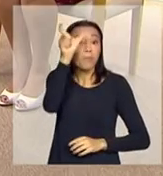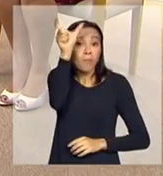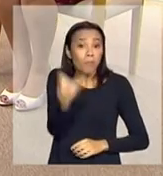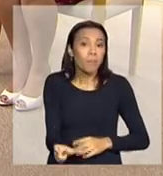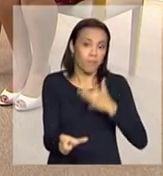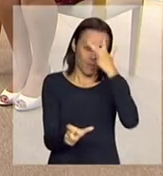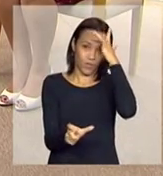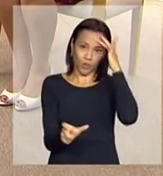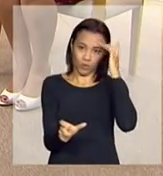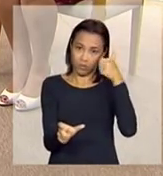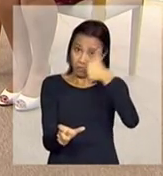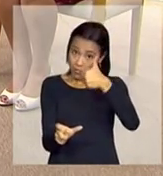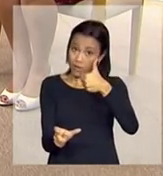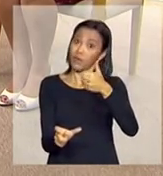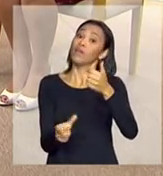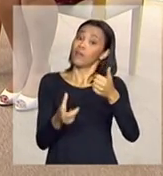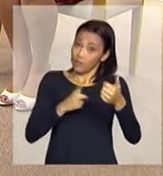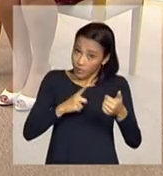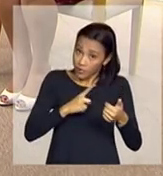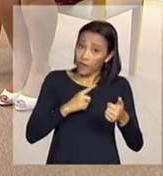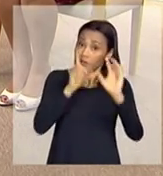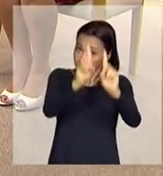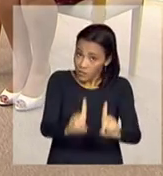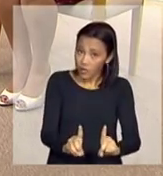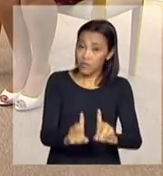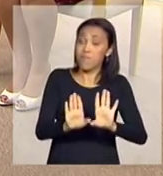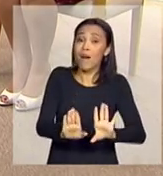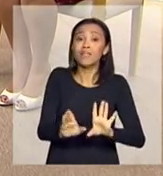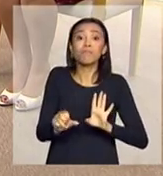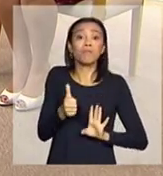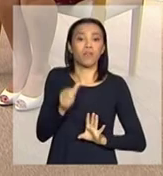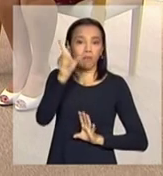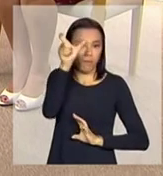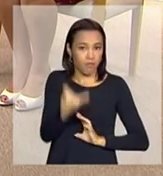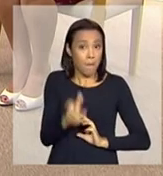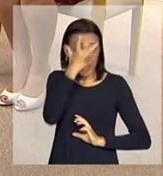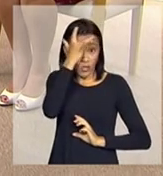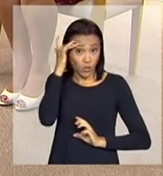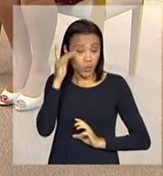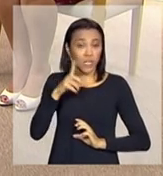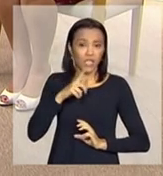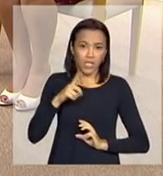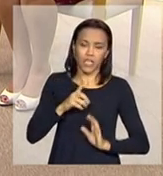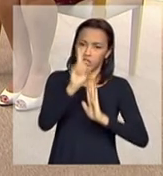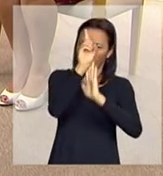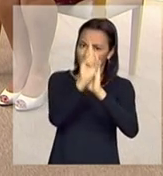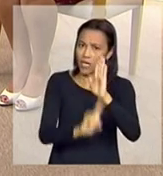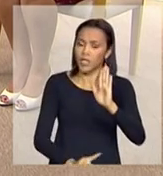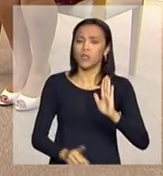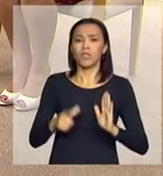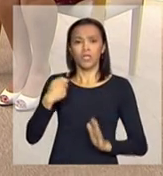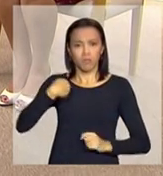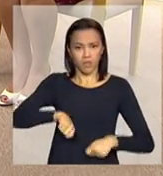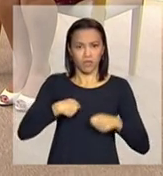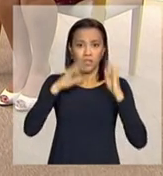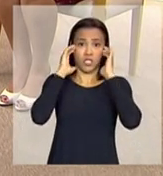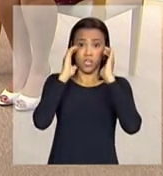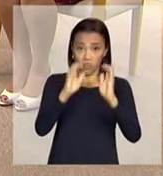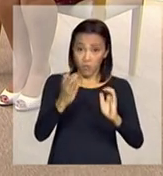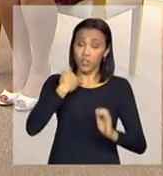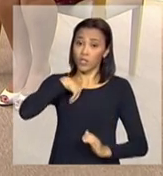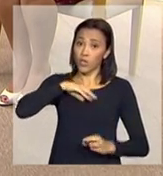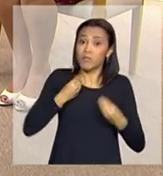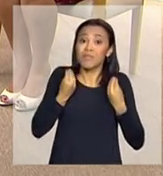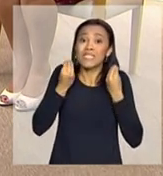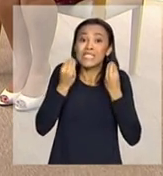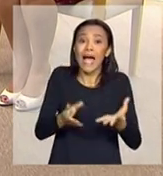primeiro lugar. Com deficiência, mas são pessoas, são cidadãos, são pessoas que têm dignidade e que nós estamos valorizando o